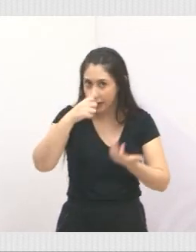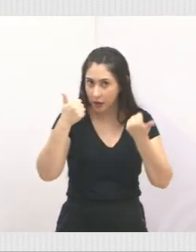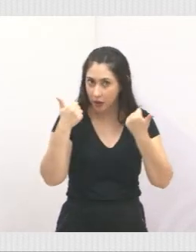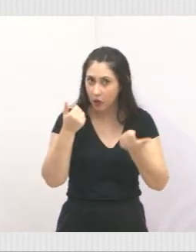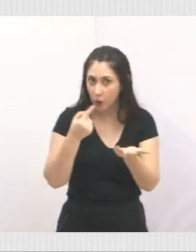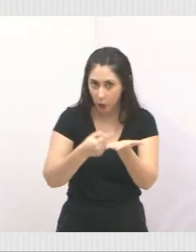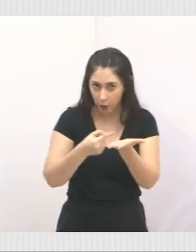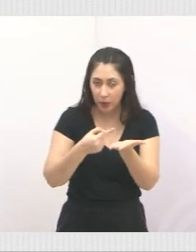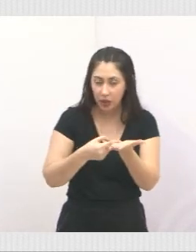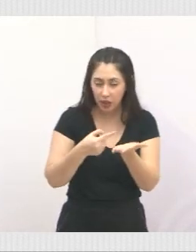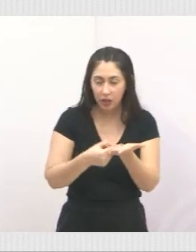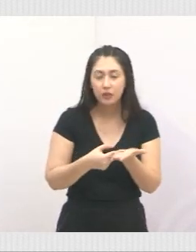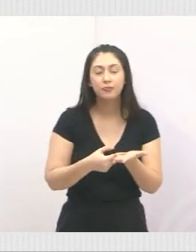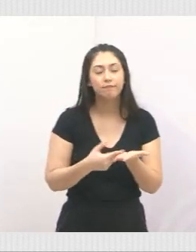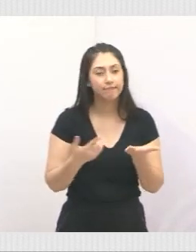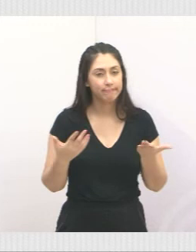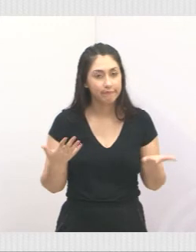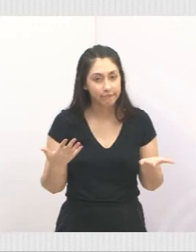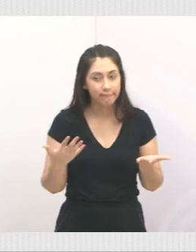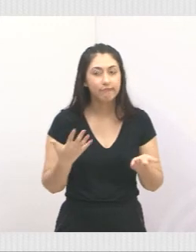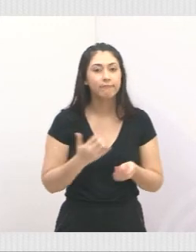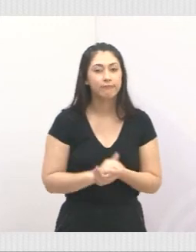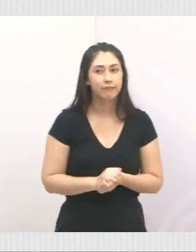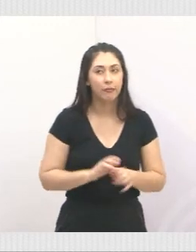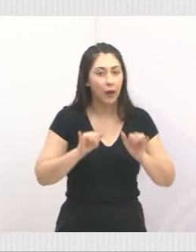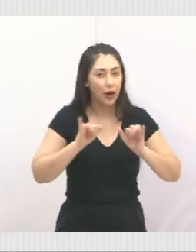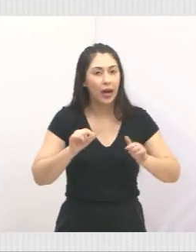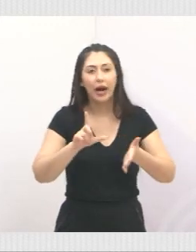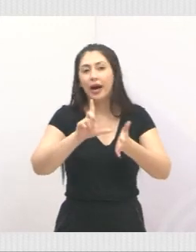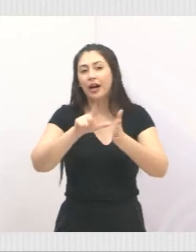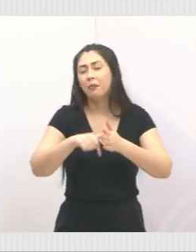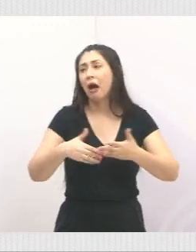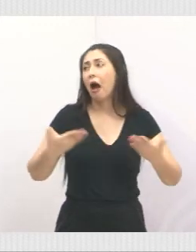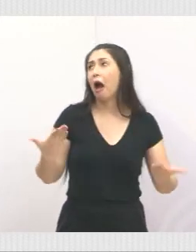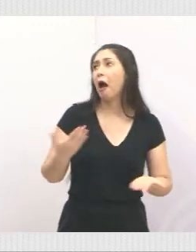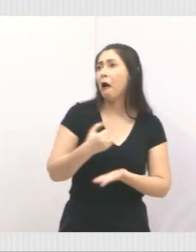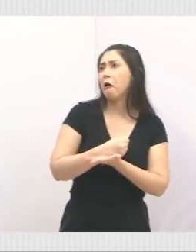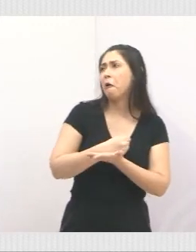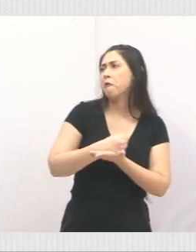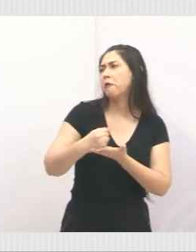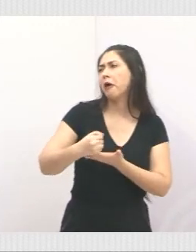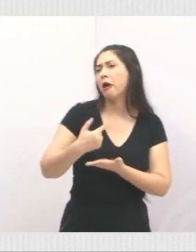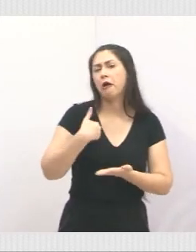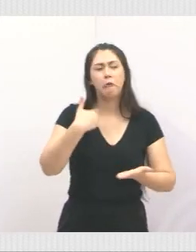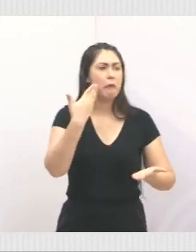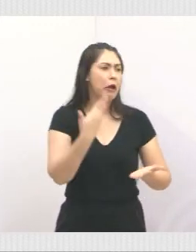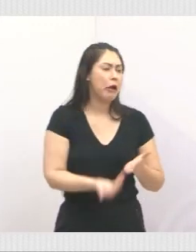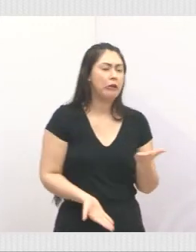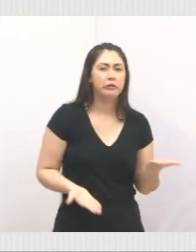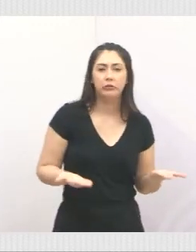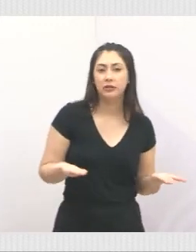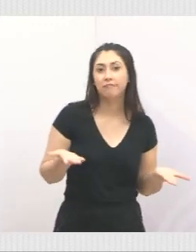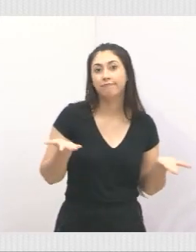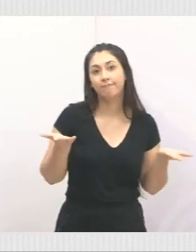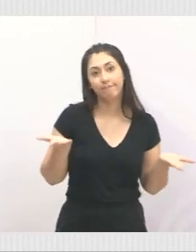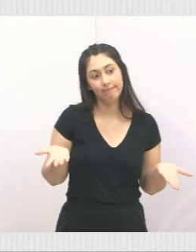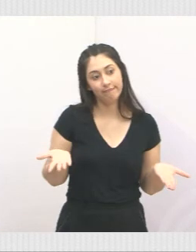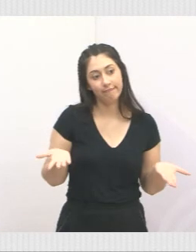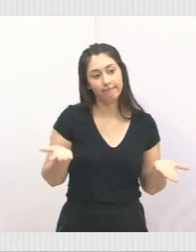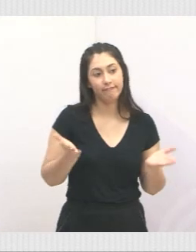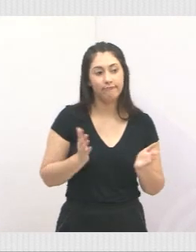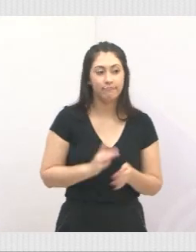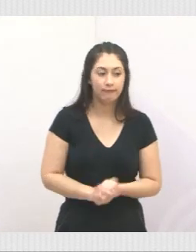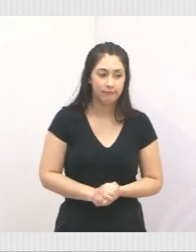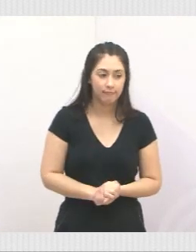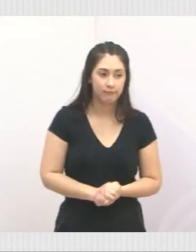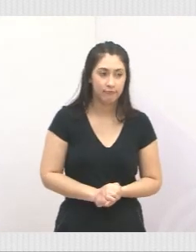Então, fica aí para depois não falar que o caminhão passou e vocês não colocaram o caminhão,